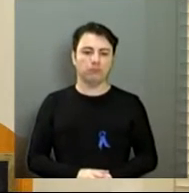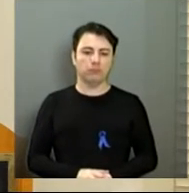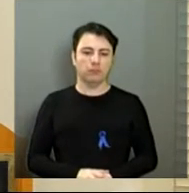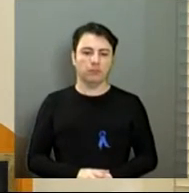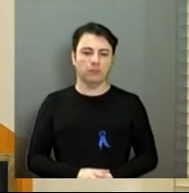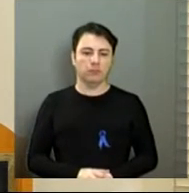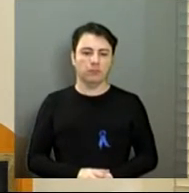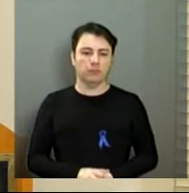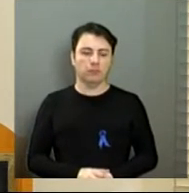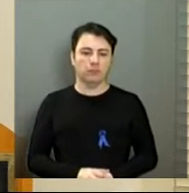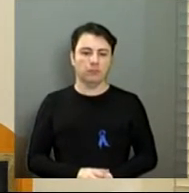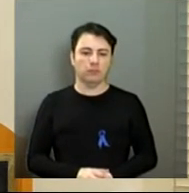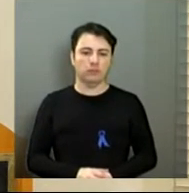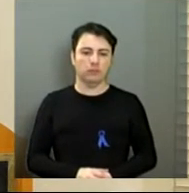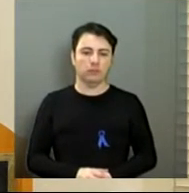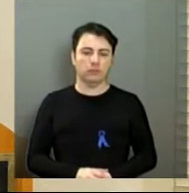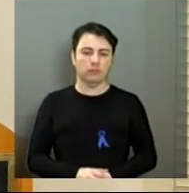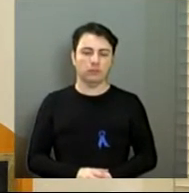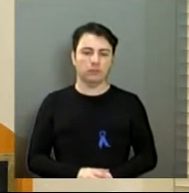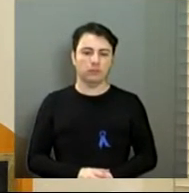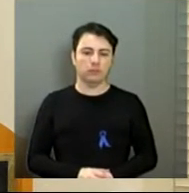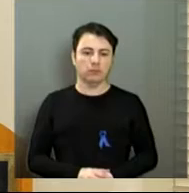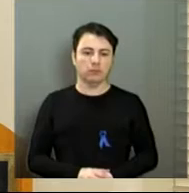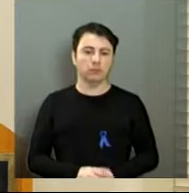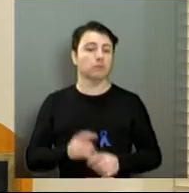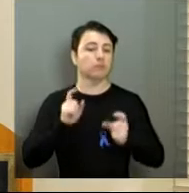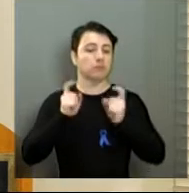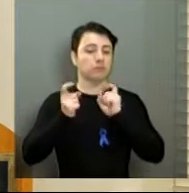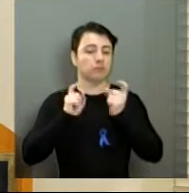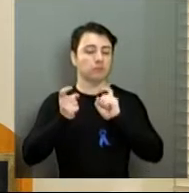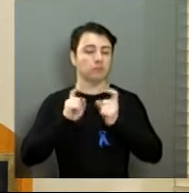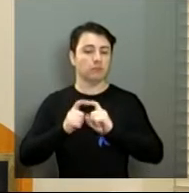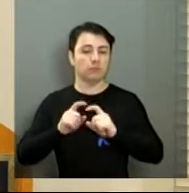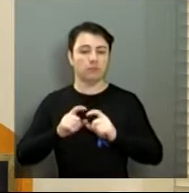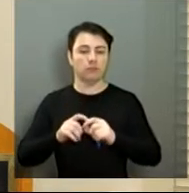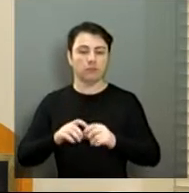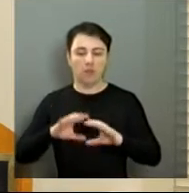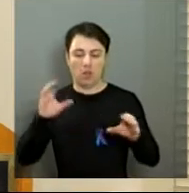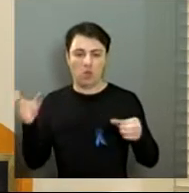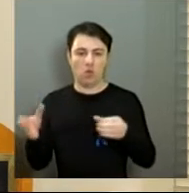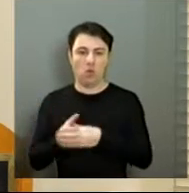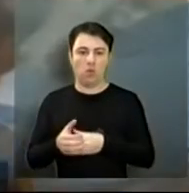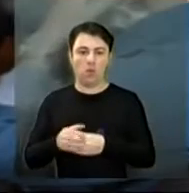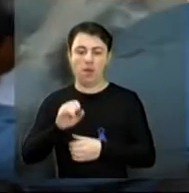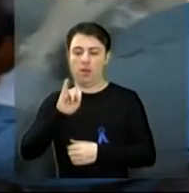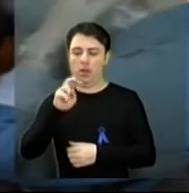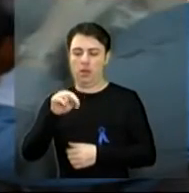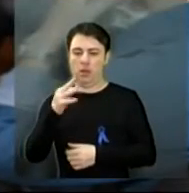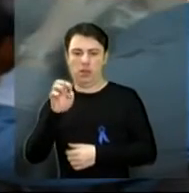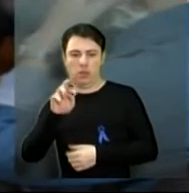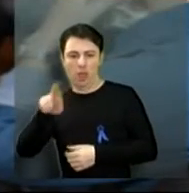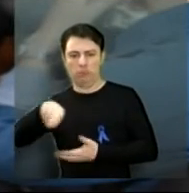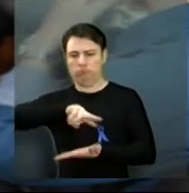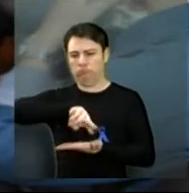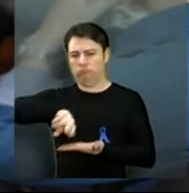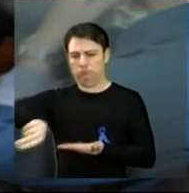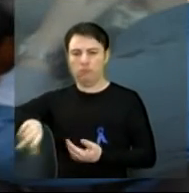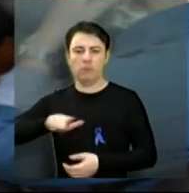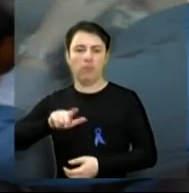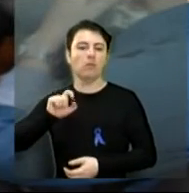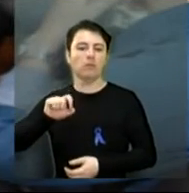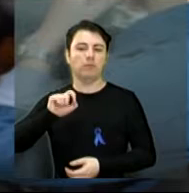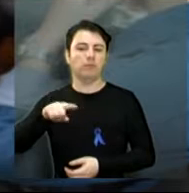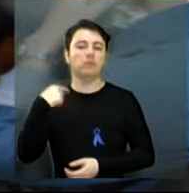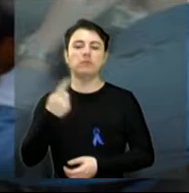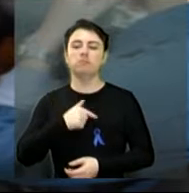Próximo slide, por favor. Nós tivemos também aqui nesta casa, a reunião com a Comissão do Inter Diversidade e gestores municipais, nós estávamos aí,